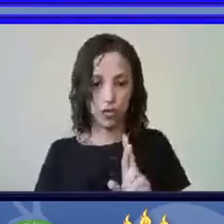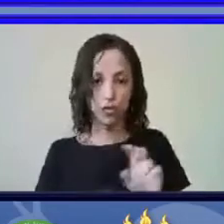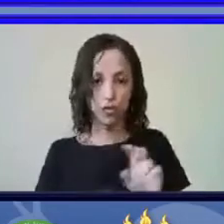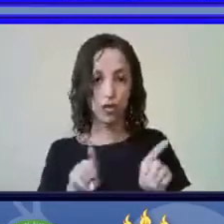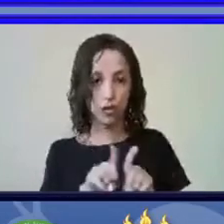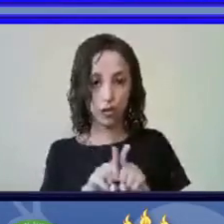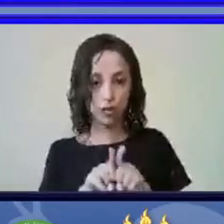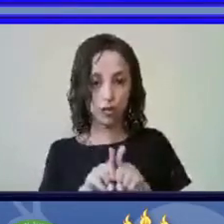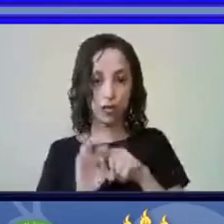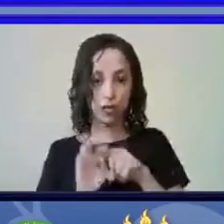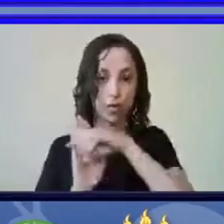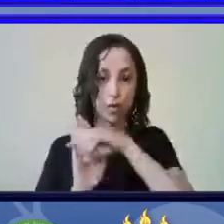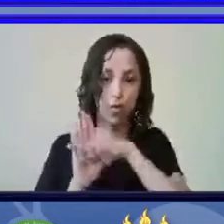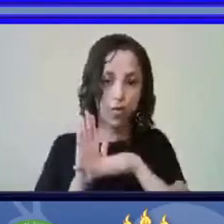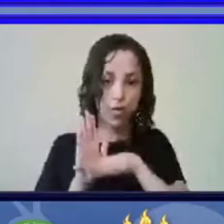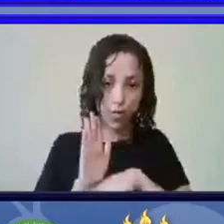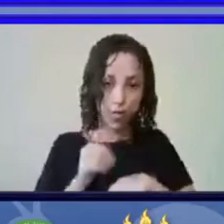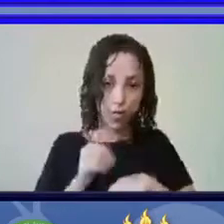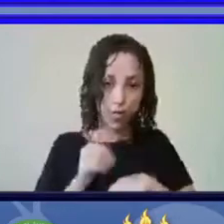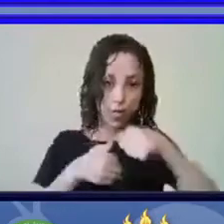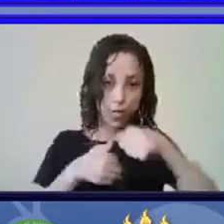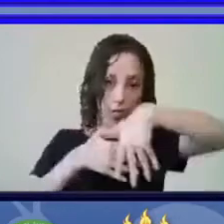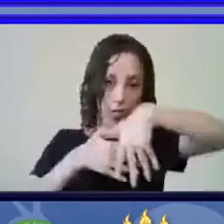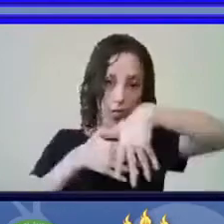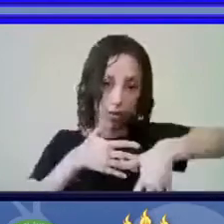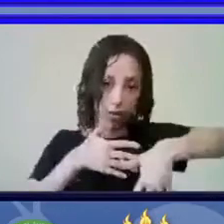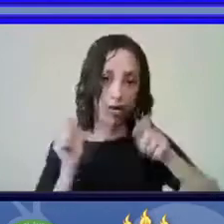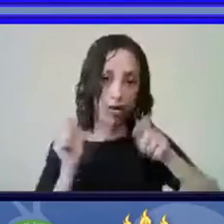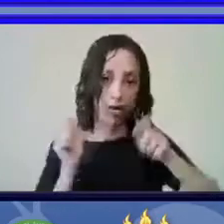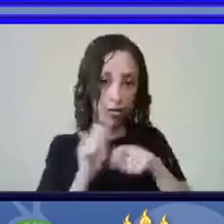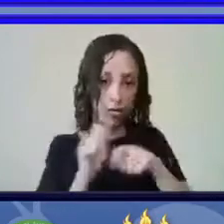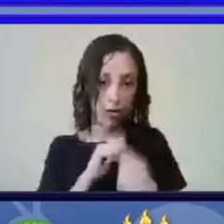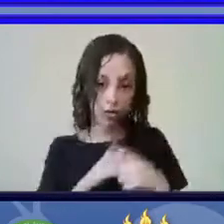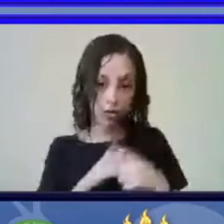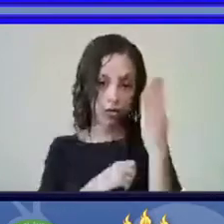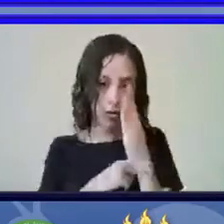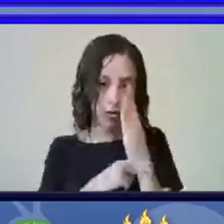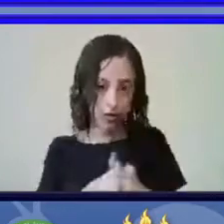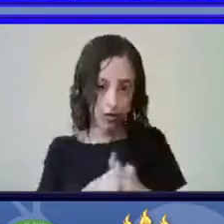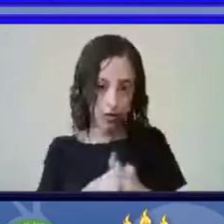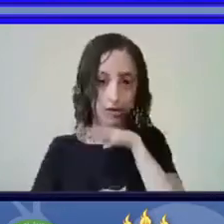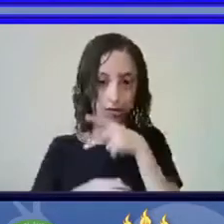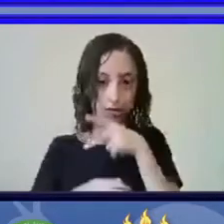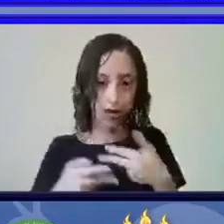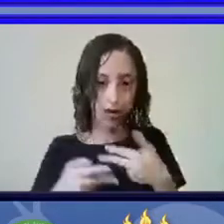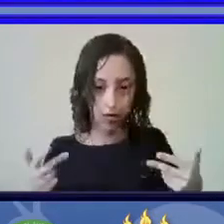catálogo taxonômico da fauna do Brasil. Próximo.